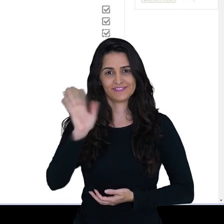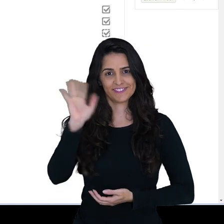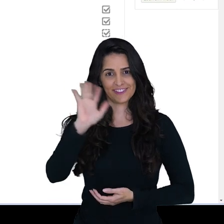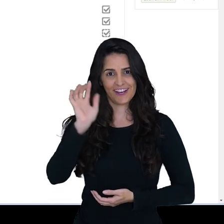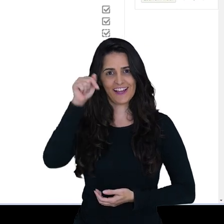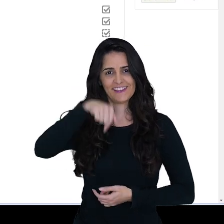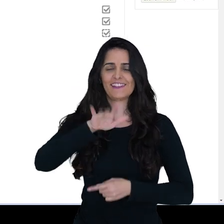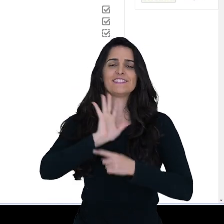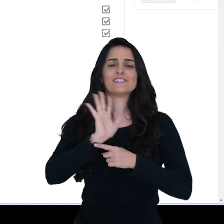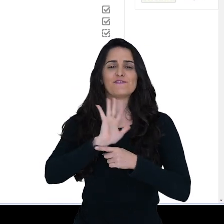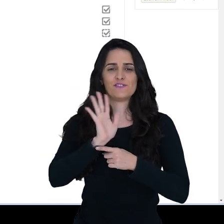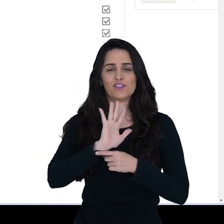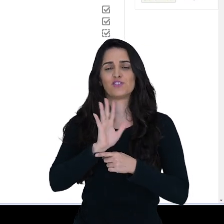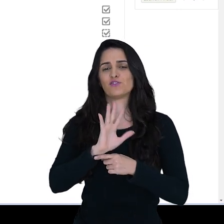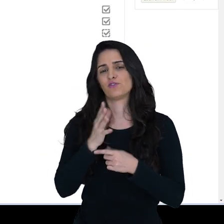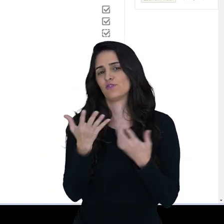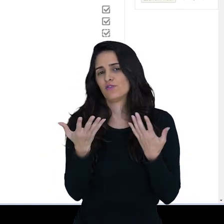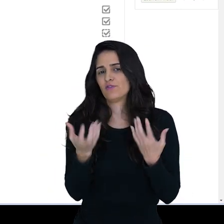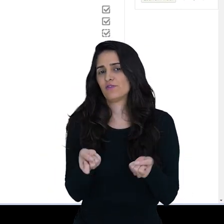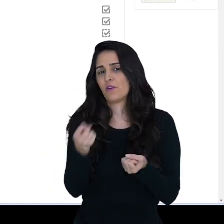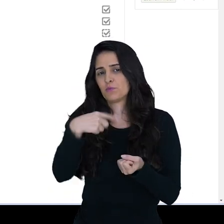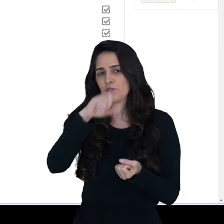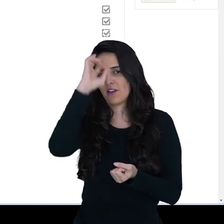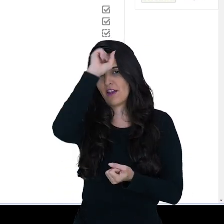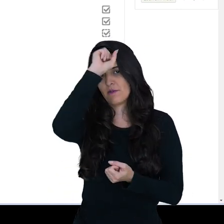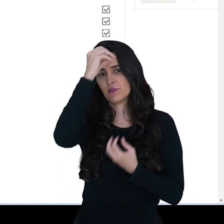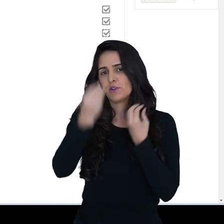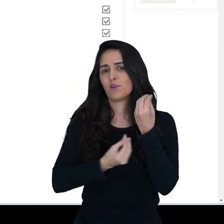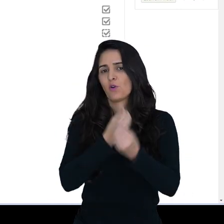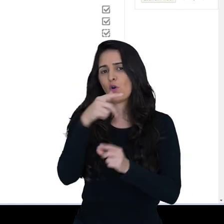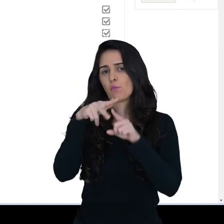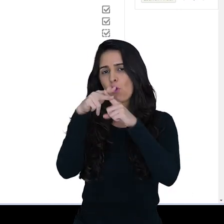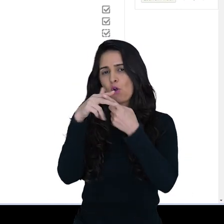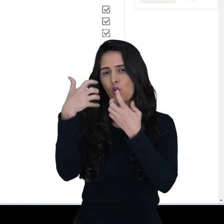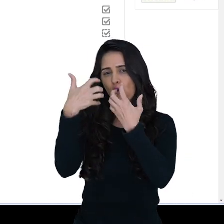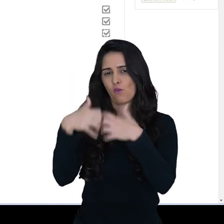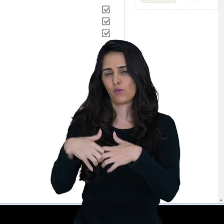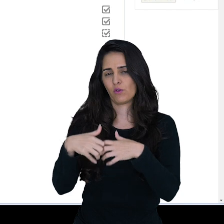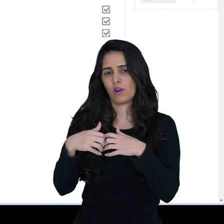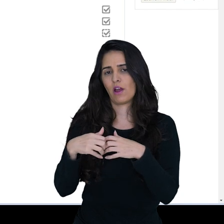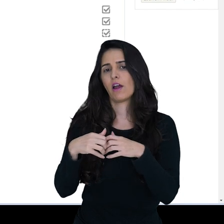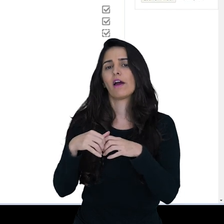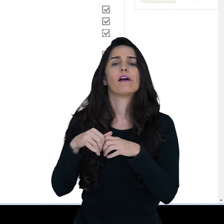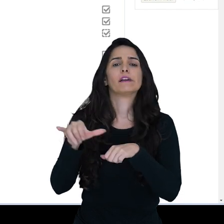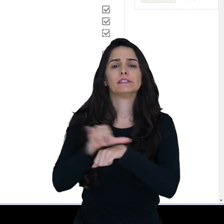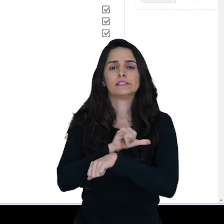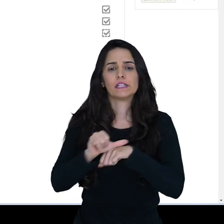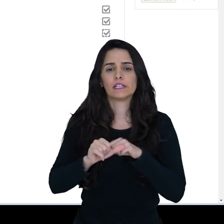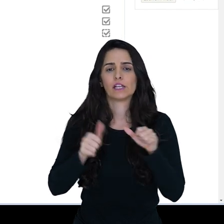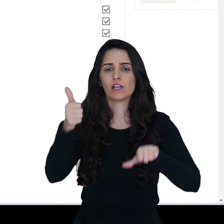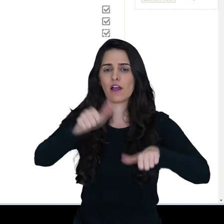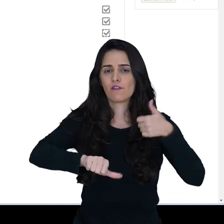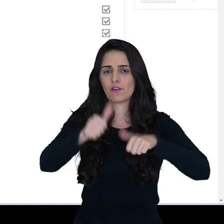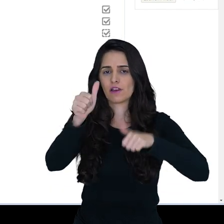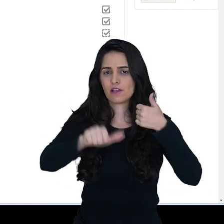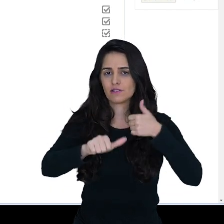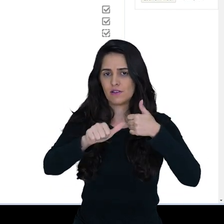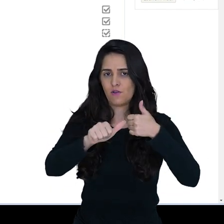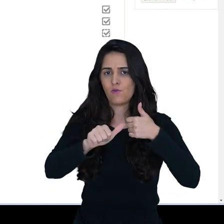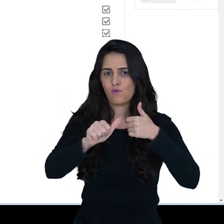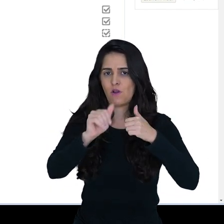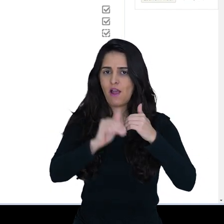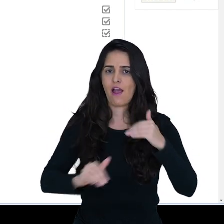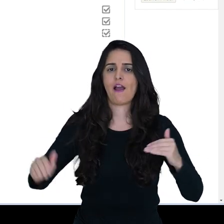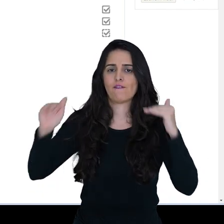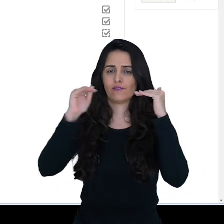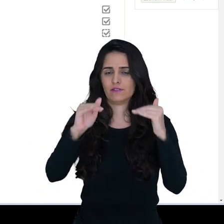Olá! Neste vídeo tutorial vamos aprender a configurar os métodos de avaliação avançada